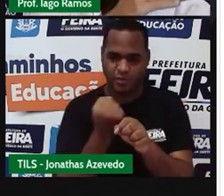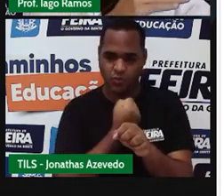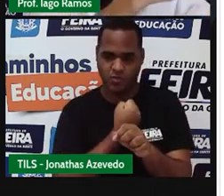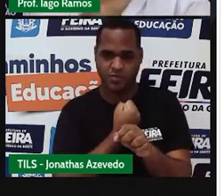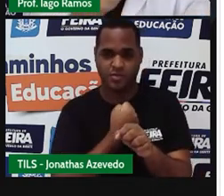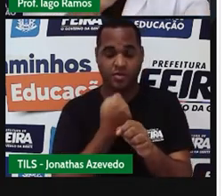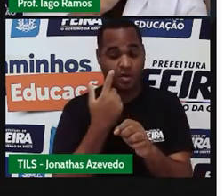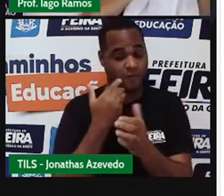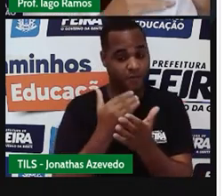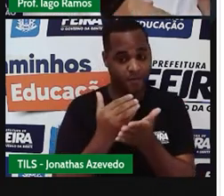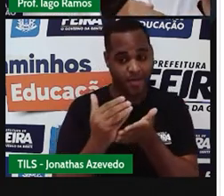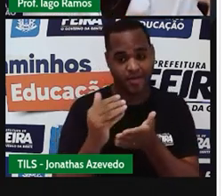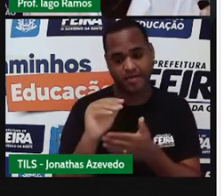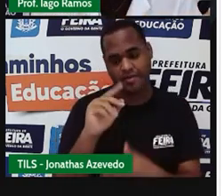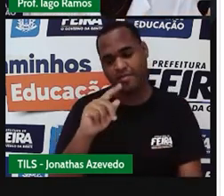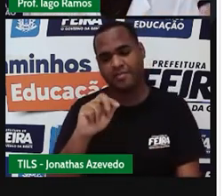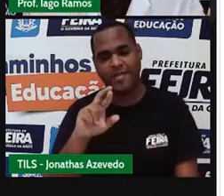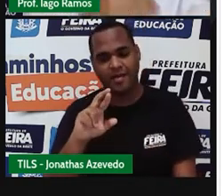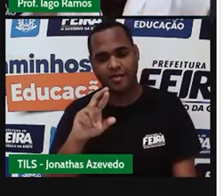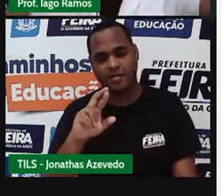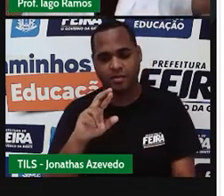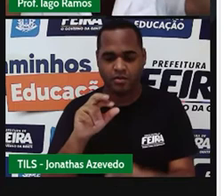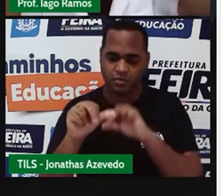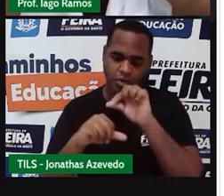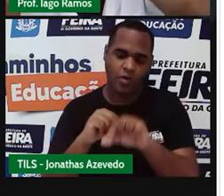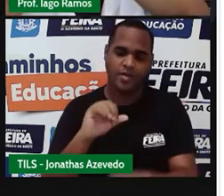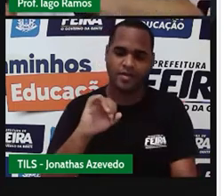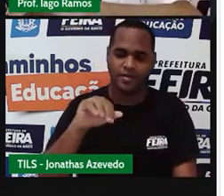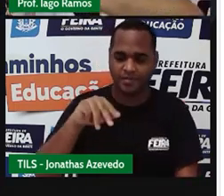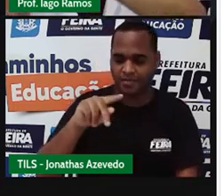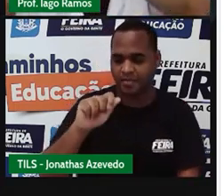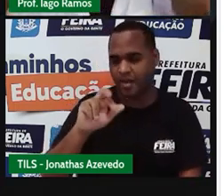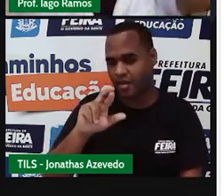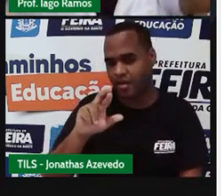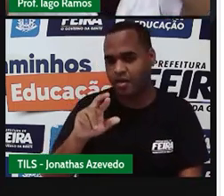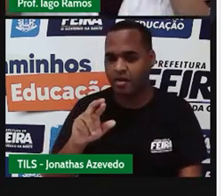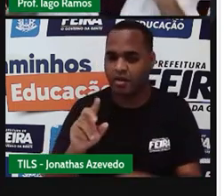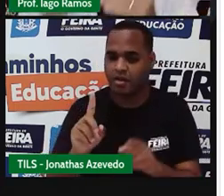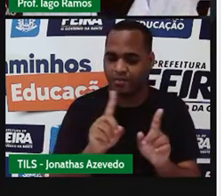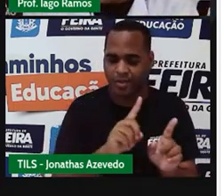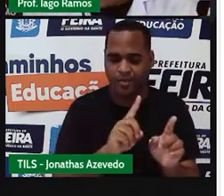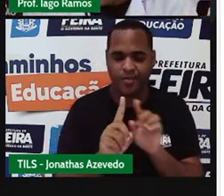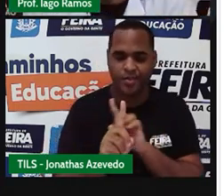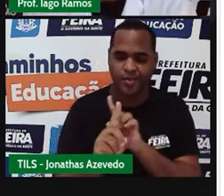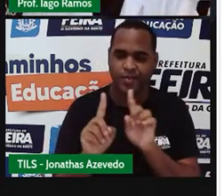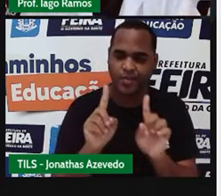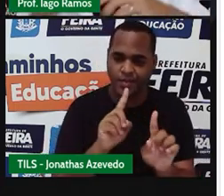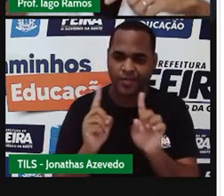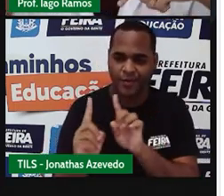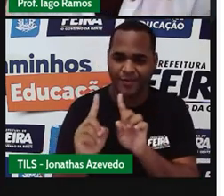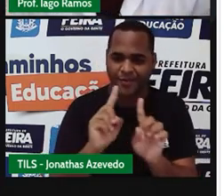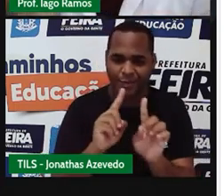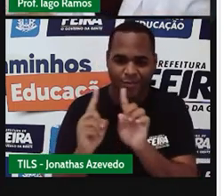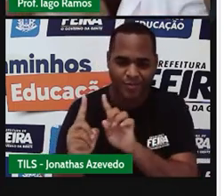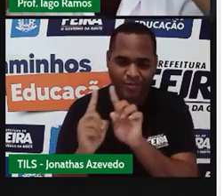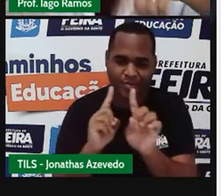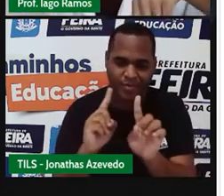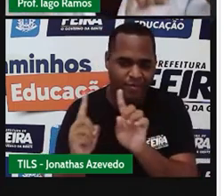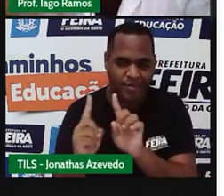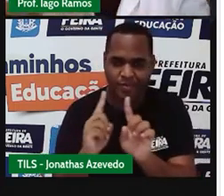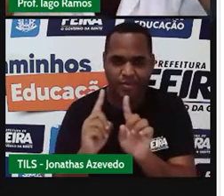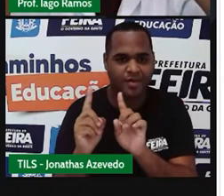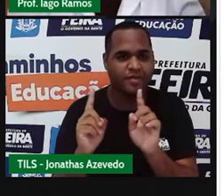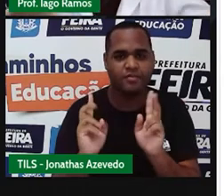com pares, depois muda para os ímpares, volta para os pares, depois vai para os ímpares de novo. Isso vai